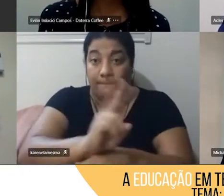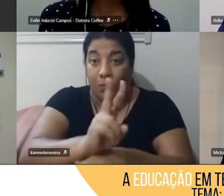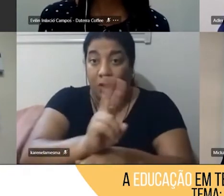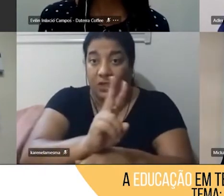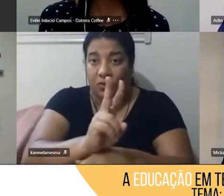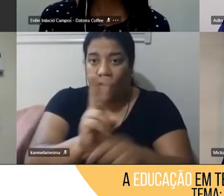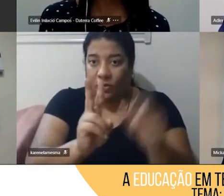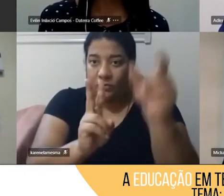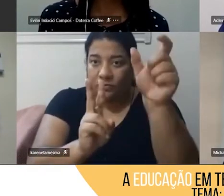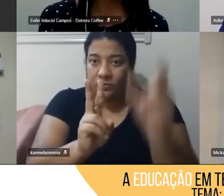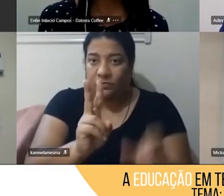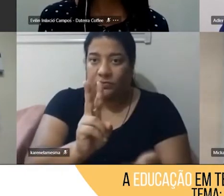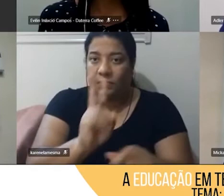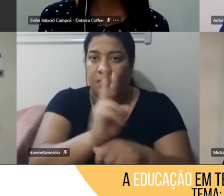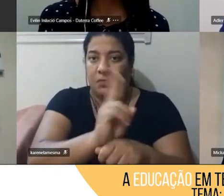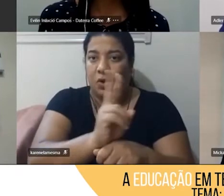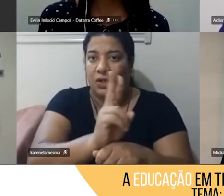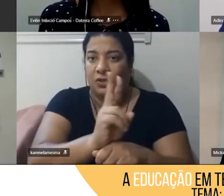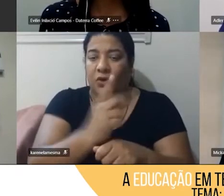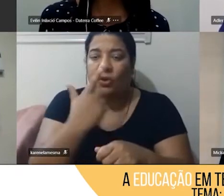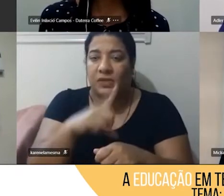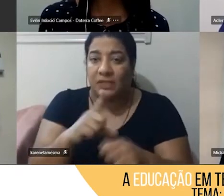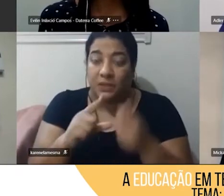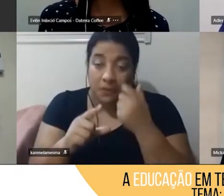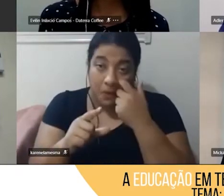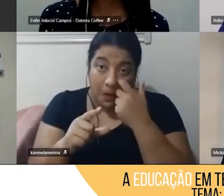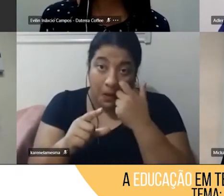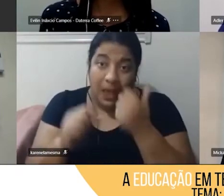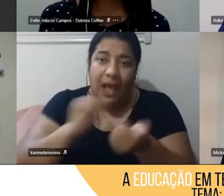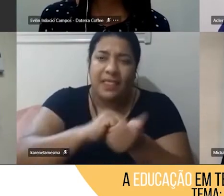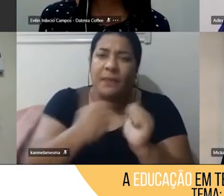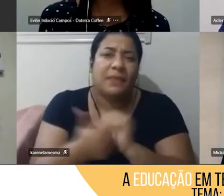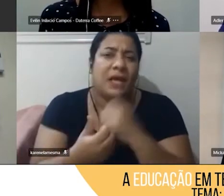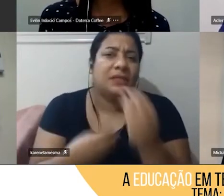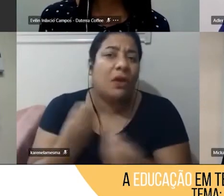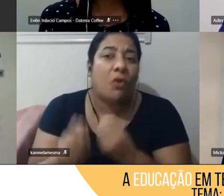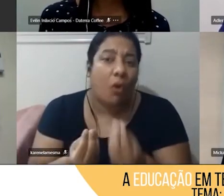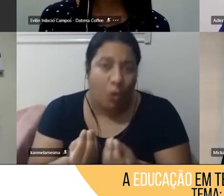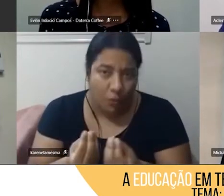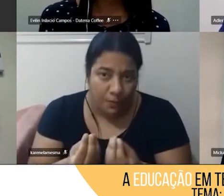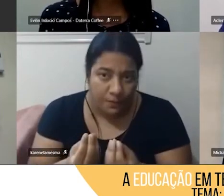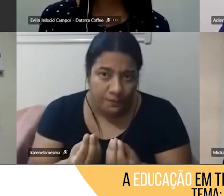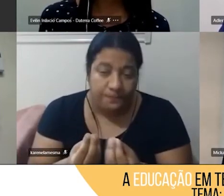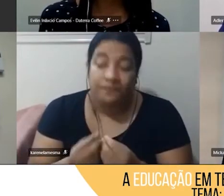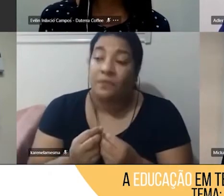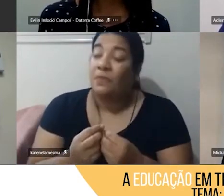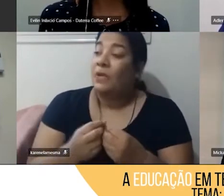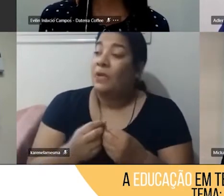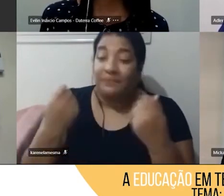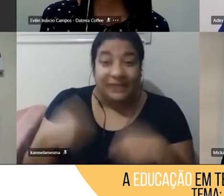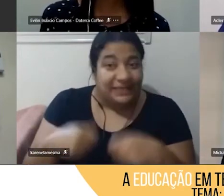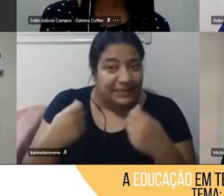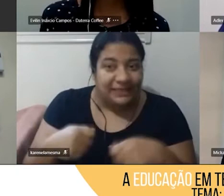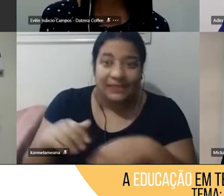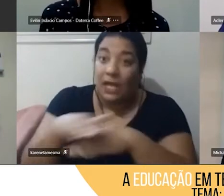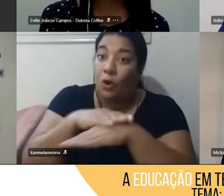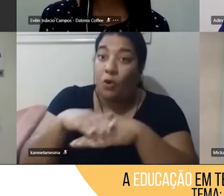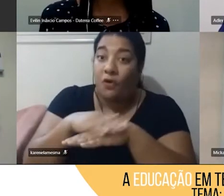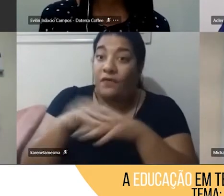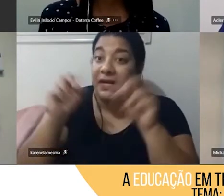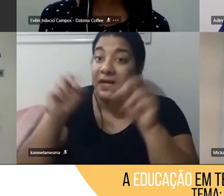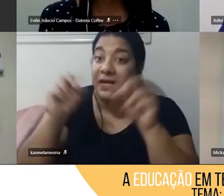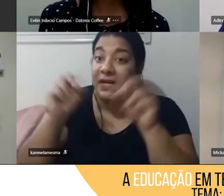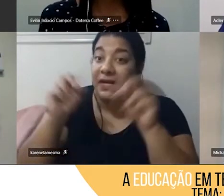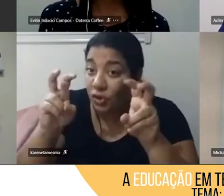o que a gente ia trazer para eles? Nós precisamos falar com eles dos assuntos atuais, se eu puder dar uma dica para